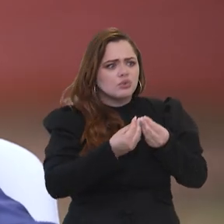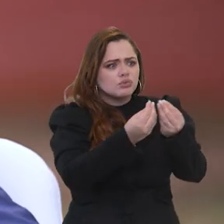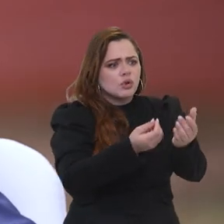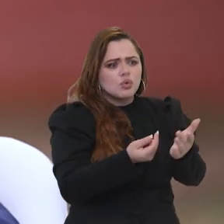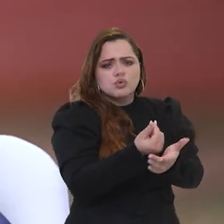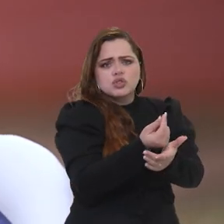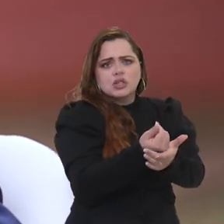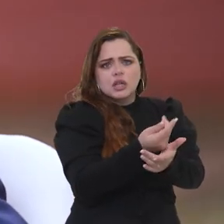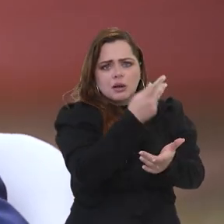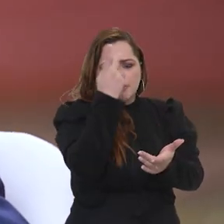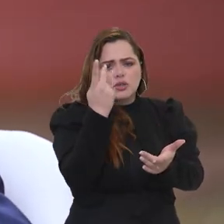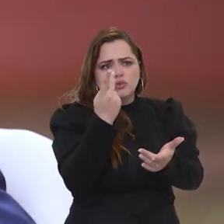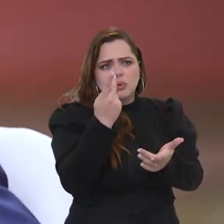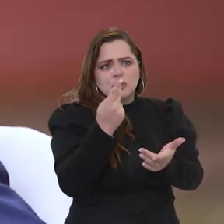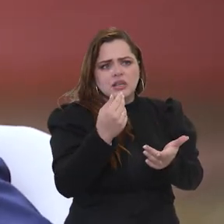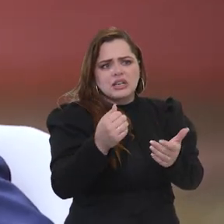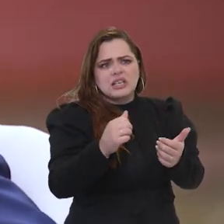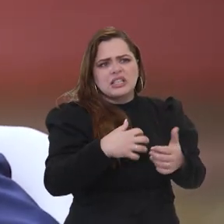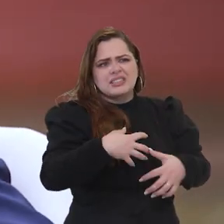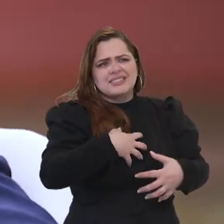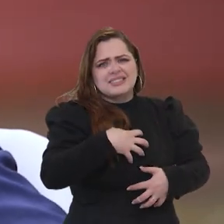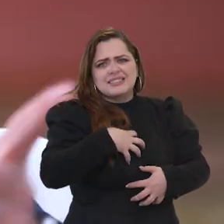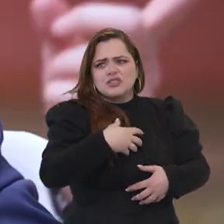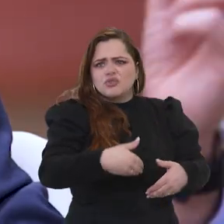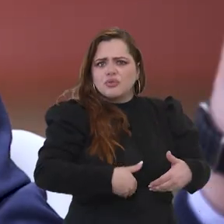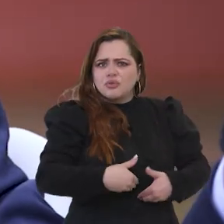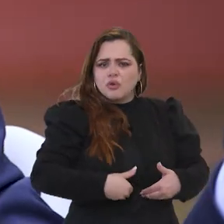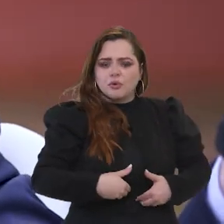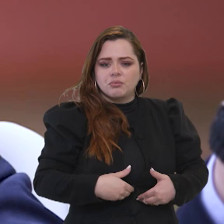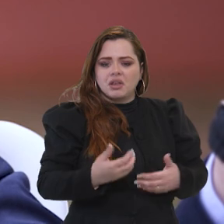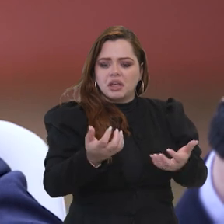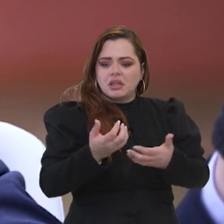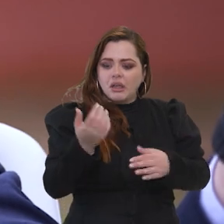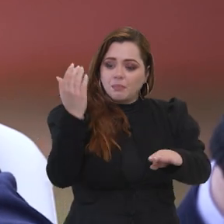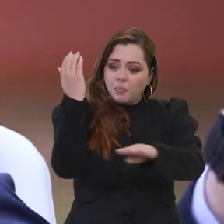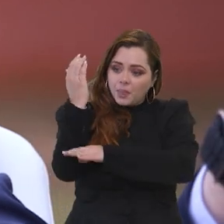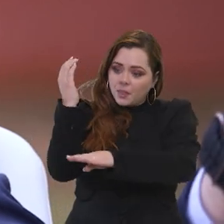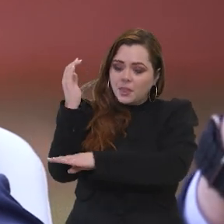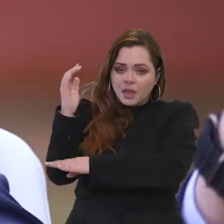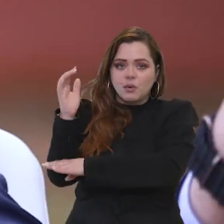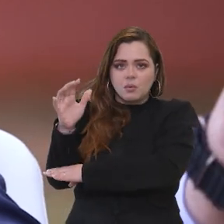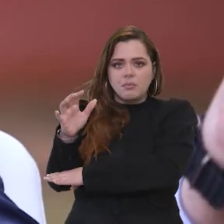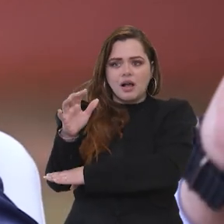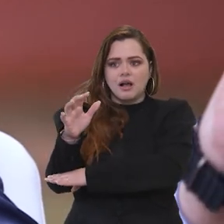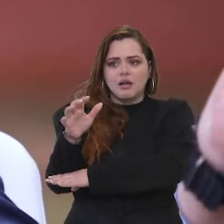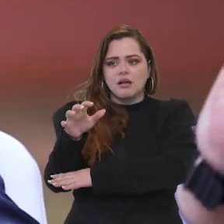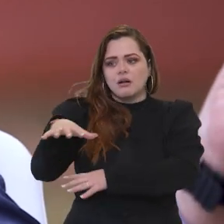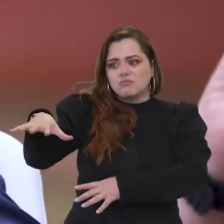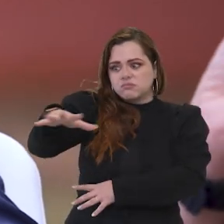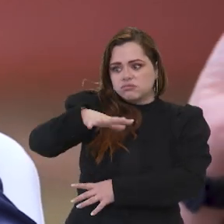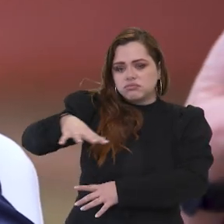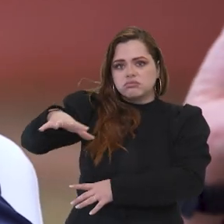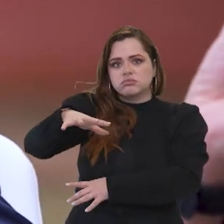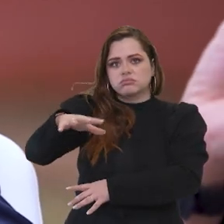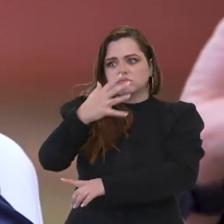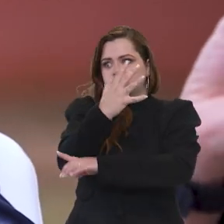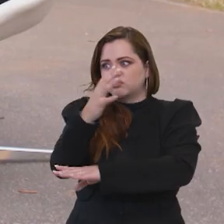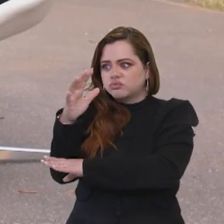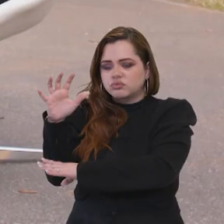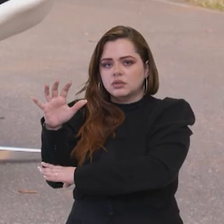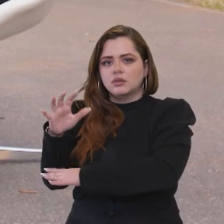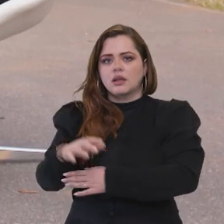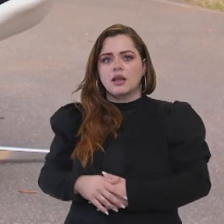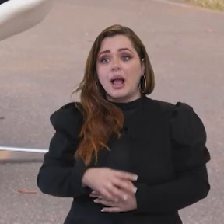um dinheiro para aquela família que está passando fome e dizendo que quer que ele faça, que ele derrube aquela árvore.